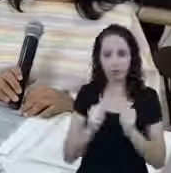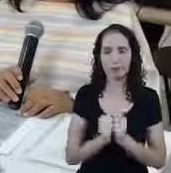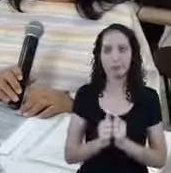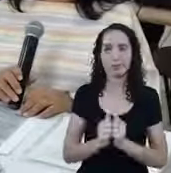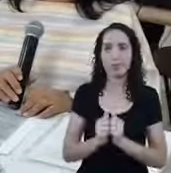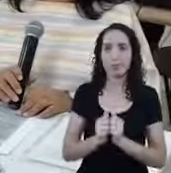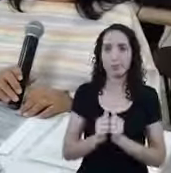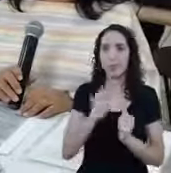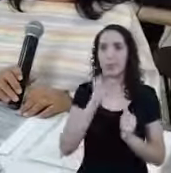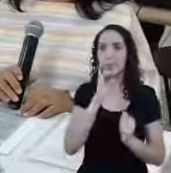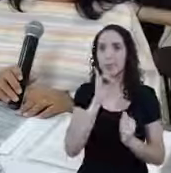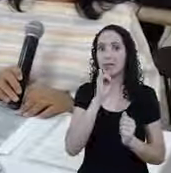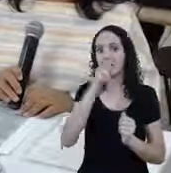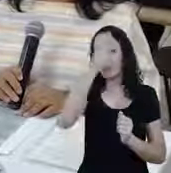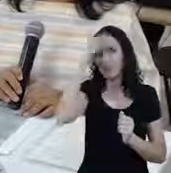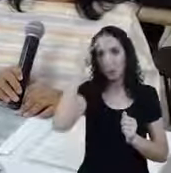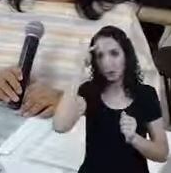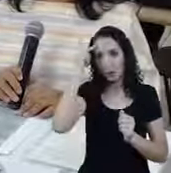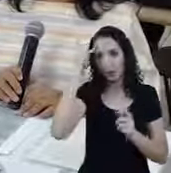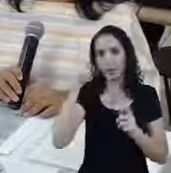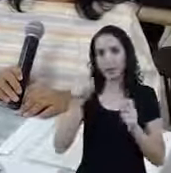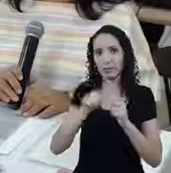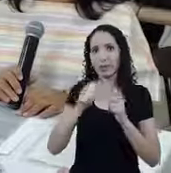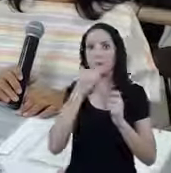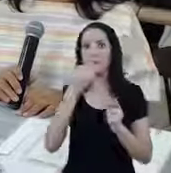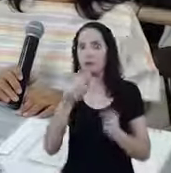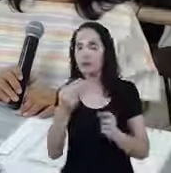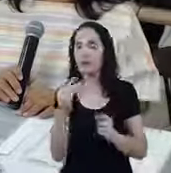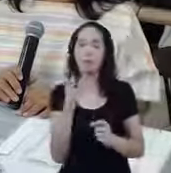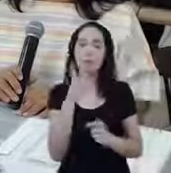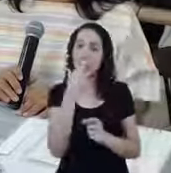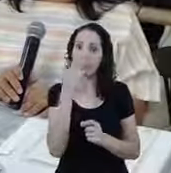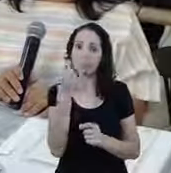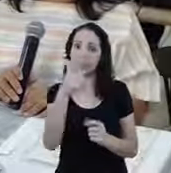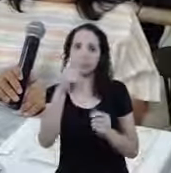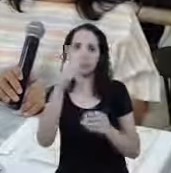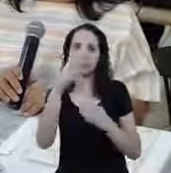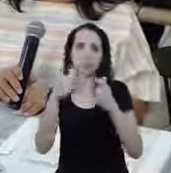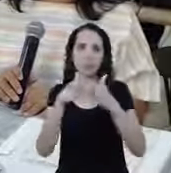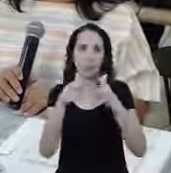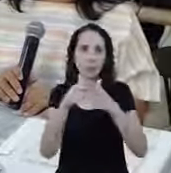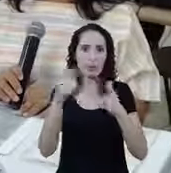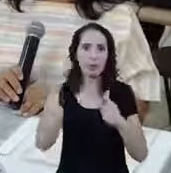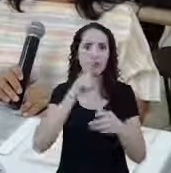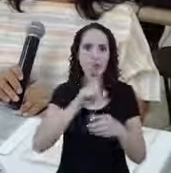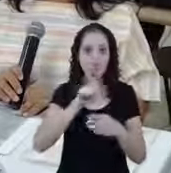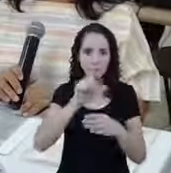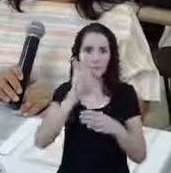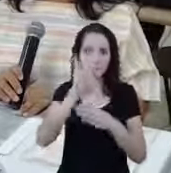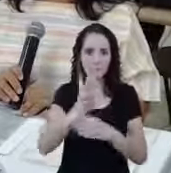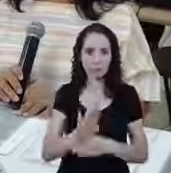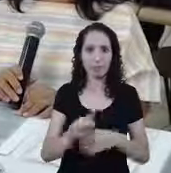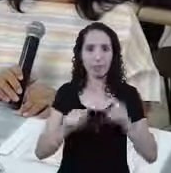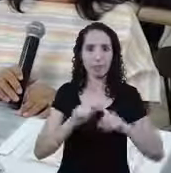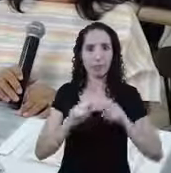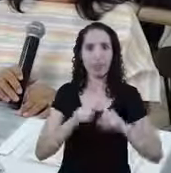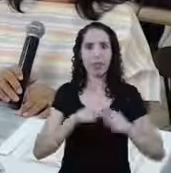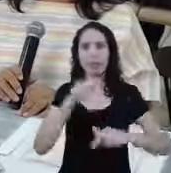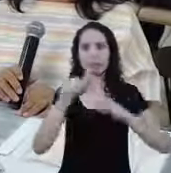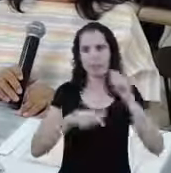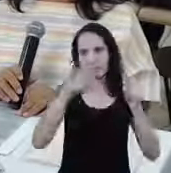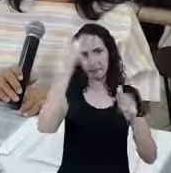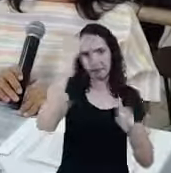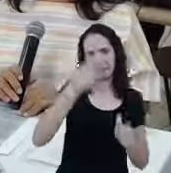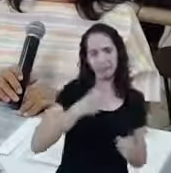que fizer O pedido Nessa situação Não tem nenhum problema Para receber o benefício Porque ele Sendo um trabalhador informal A renda da